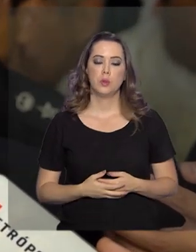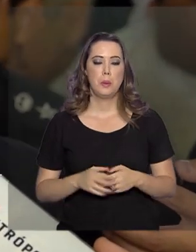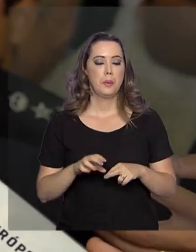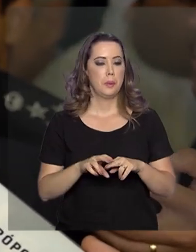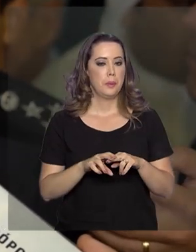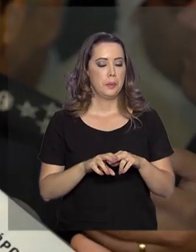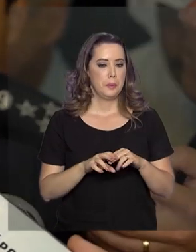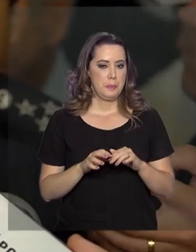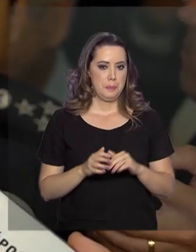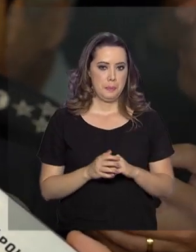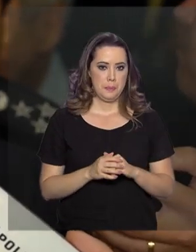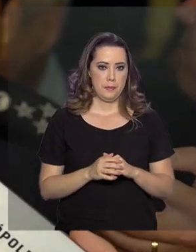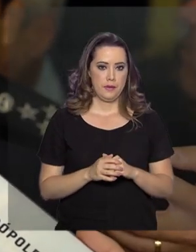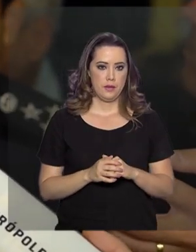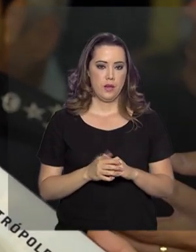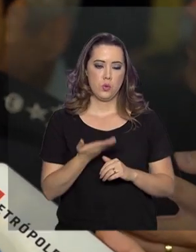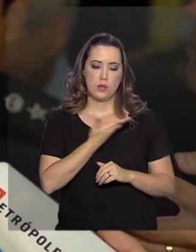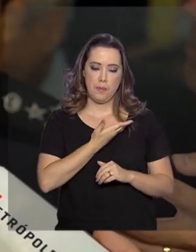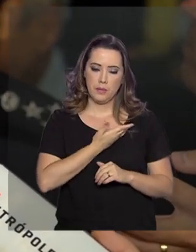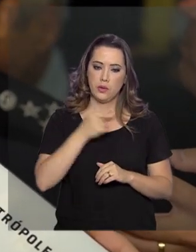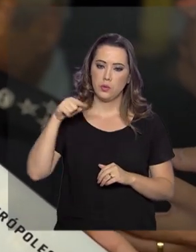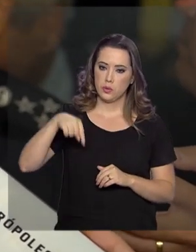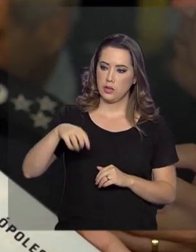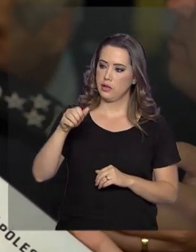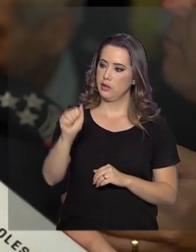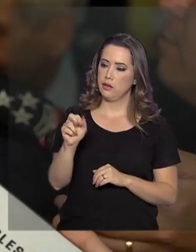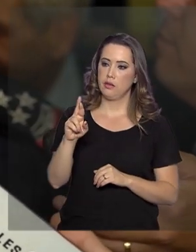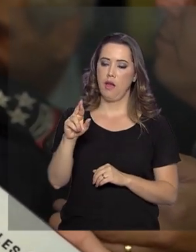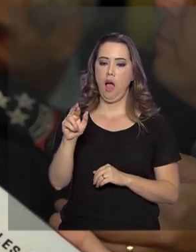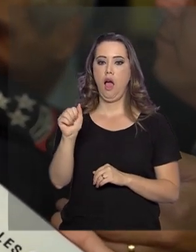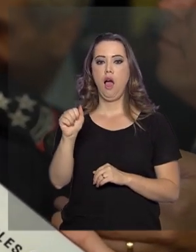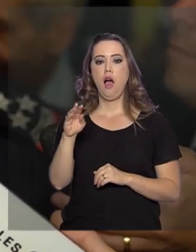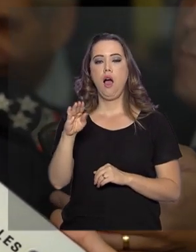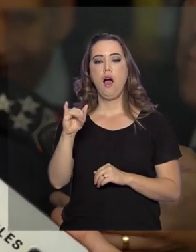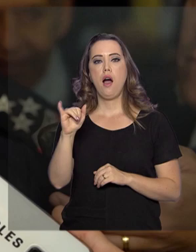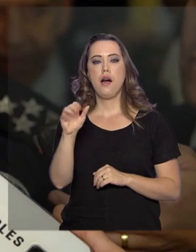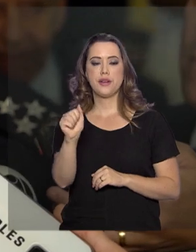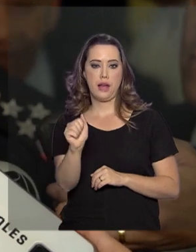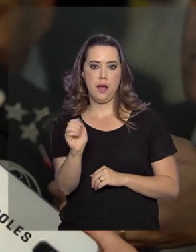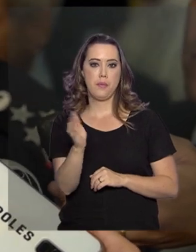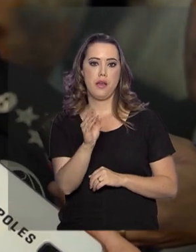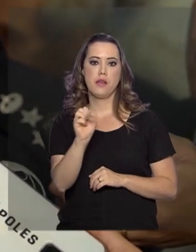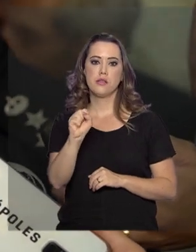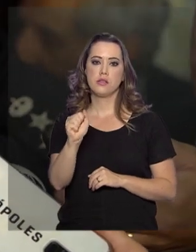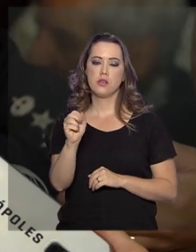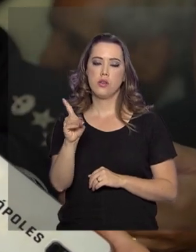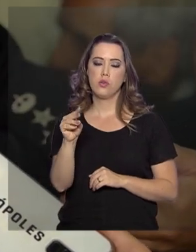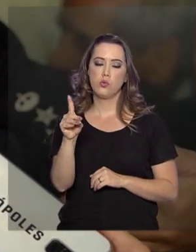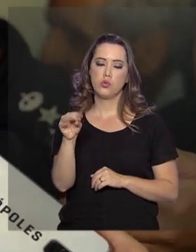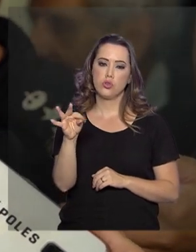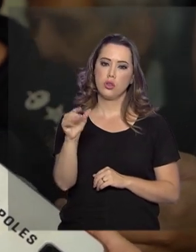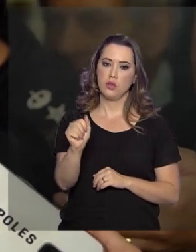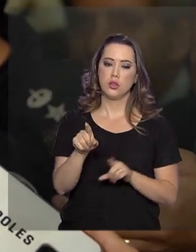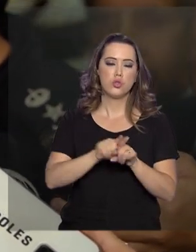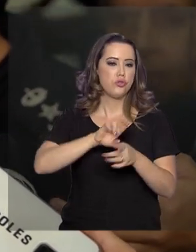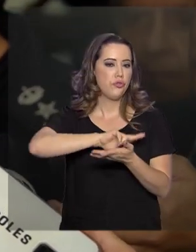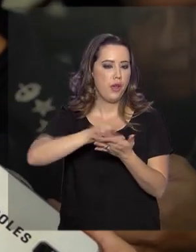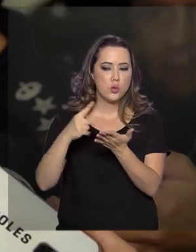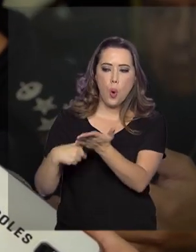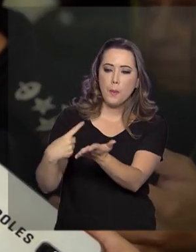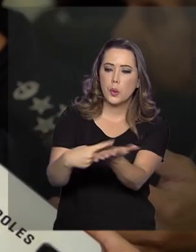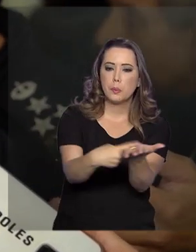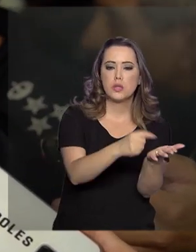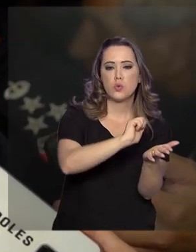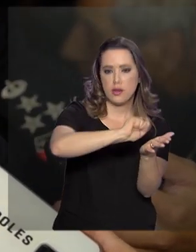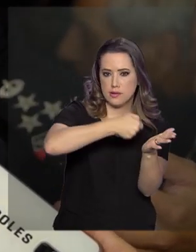parte dos amigos da Arábia Saudita. Muitos memorandos de intenções, alguns acordos assinados, que